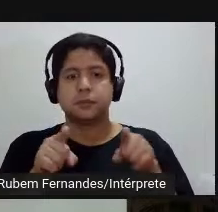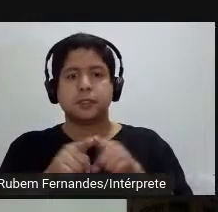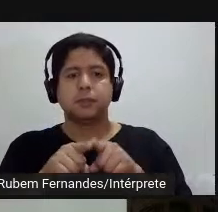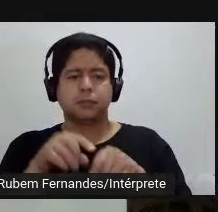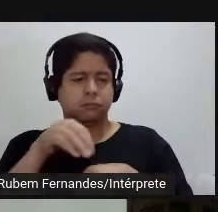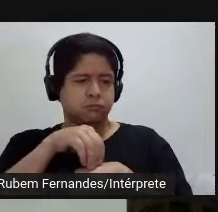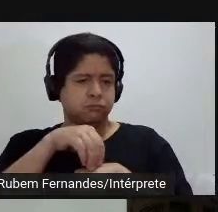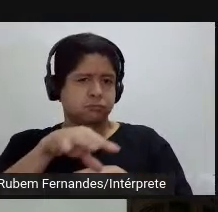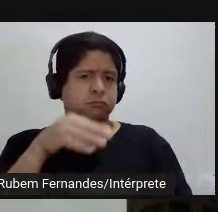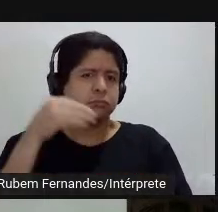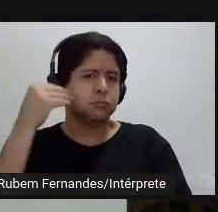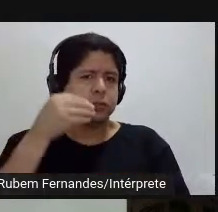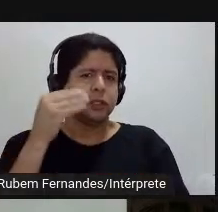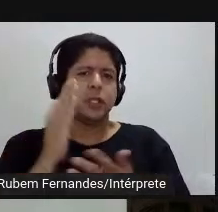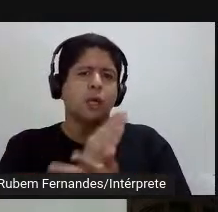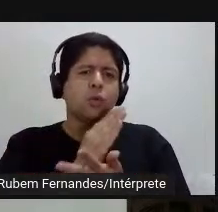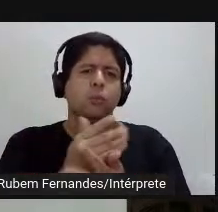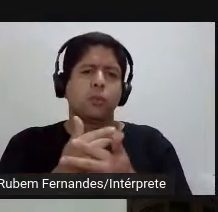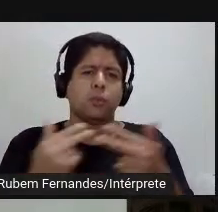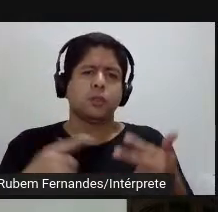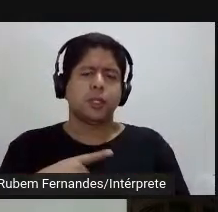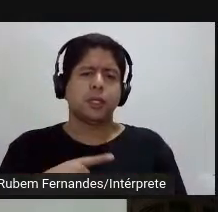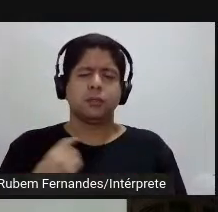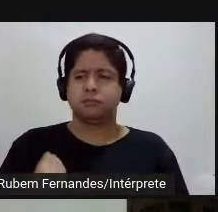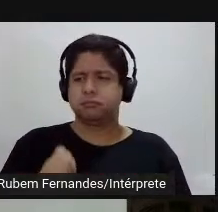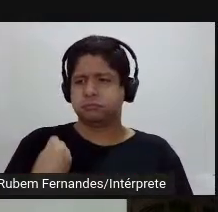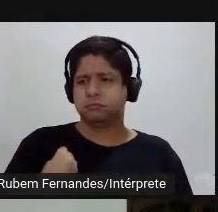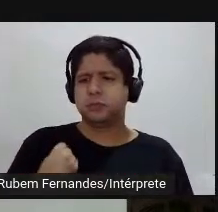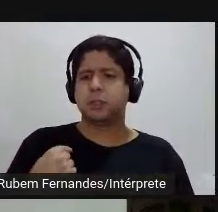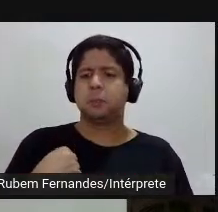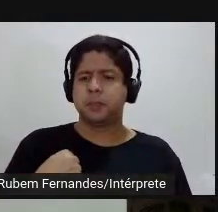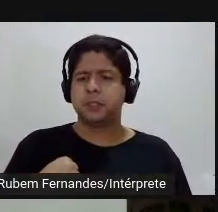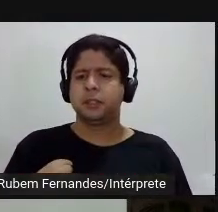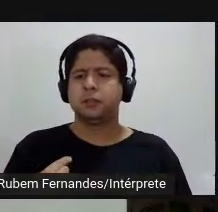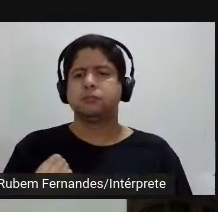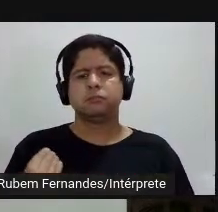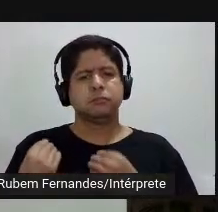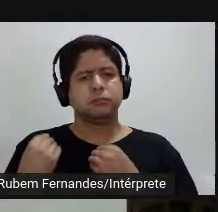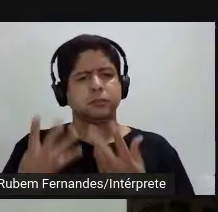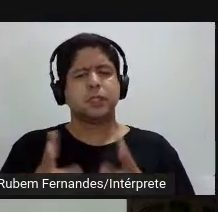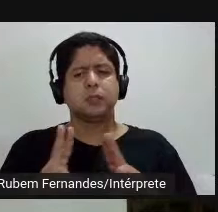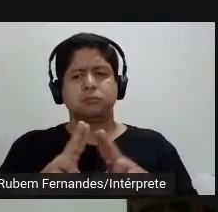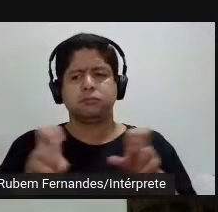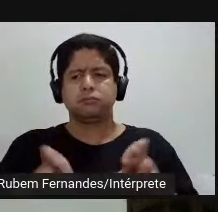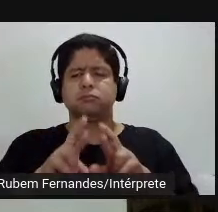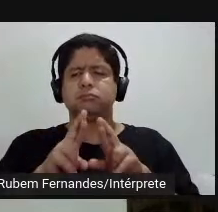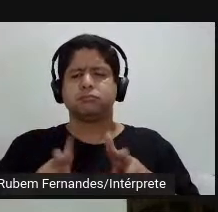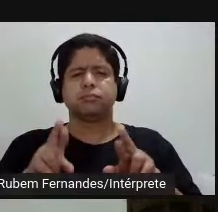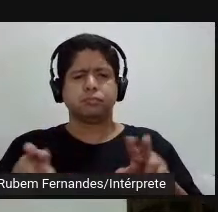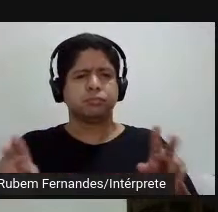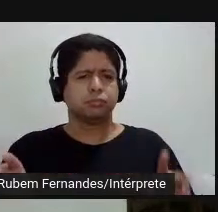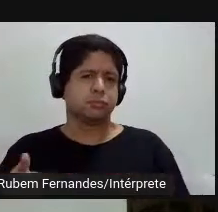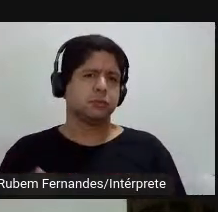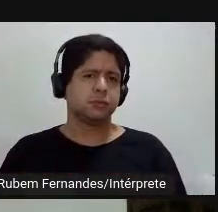alguns relatos de algumas experiências, vivências minhas, que eu acho que trazem várias questões também para a gente, né, fazer uma reflexão.